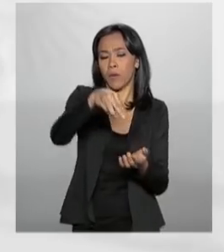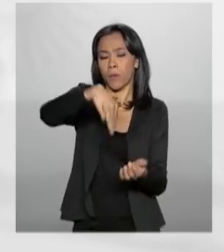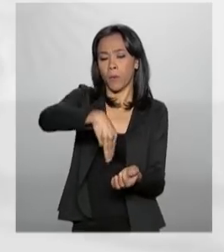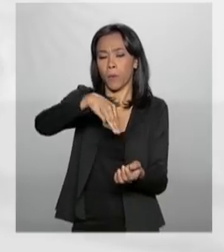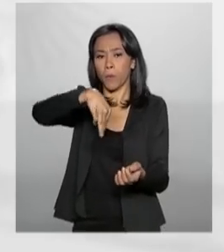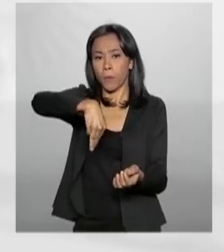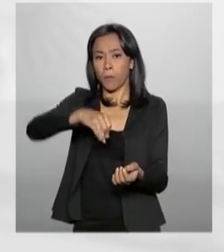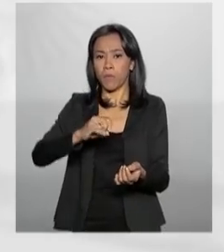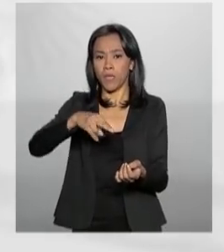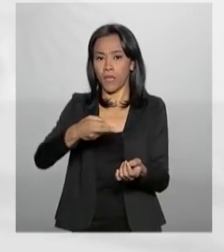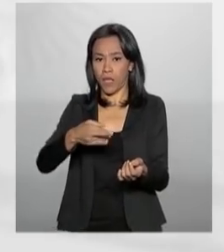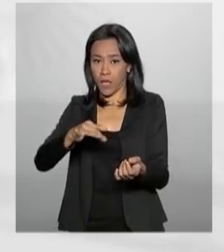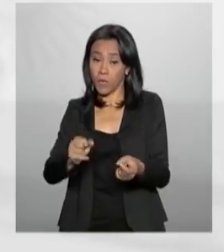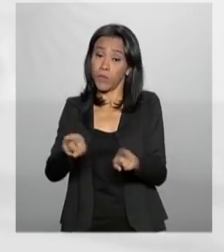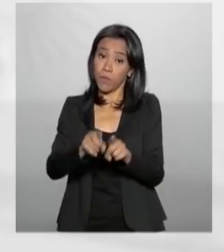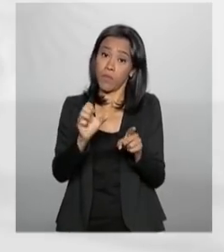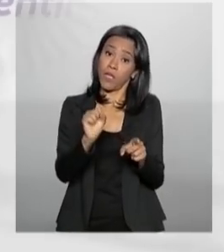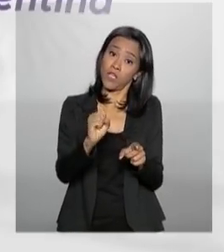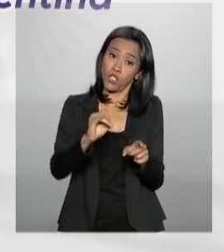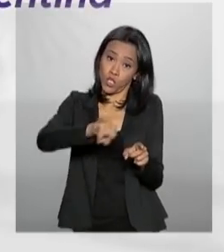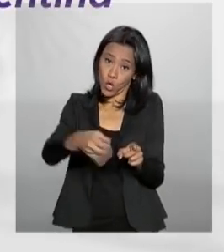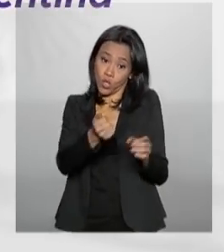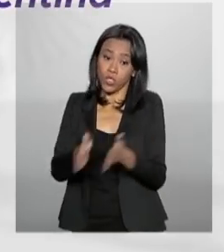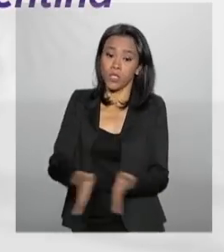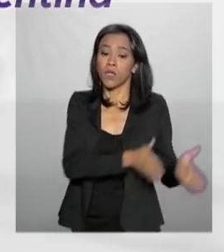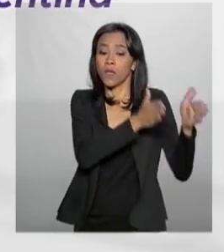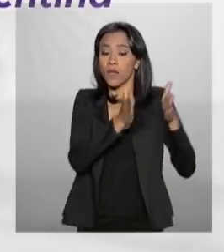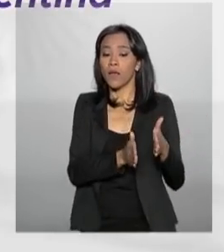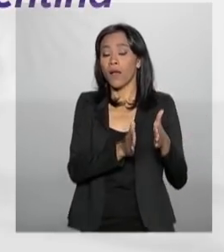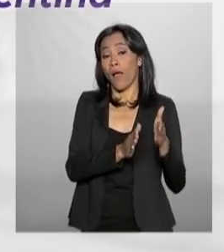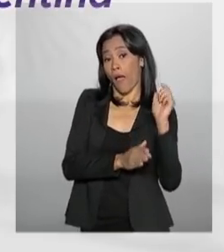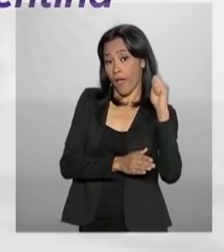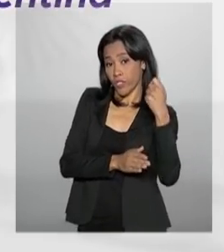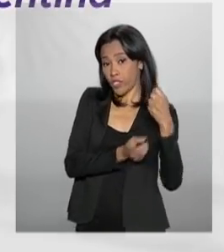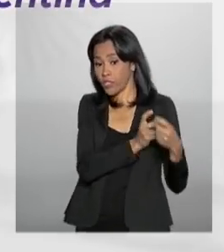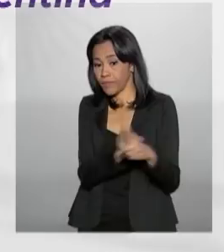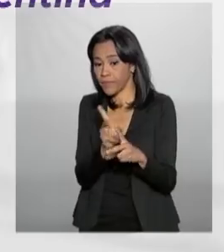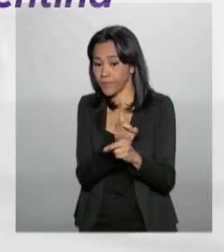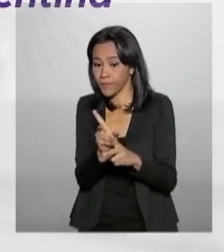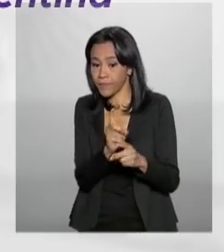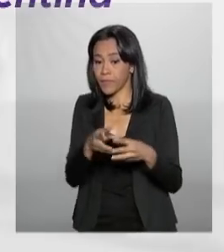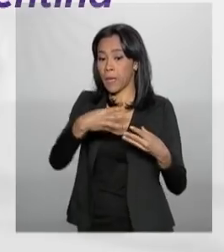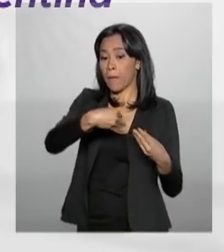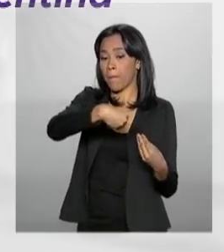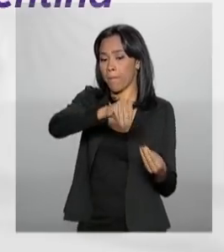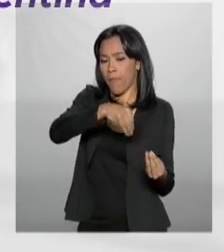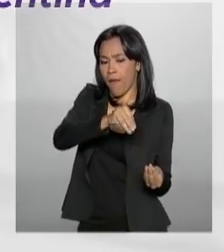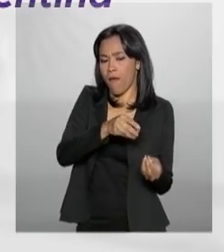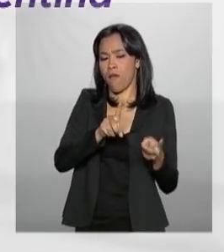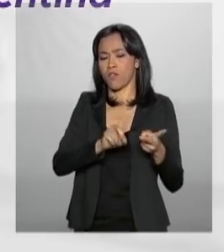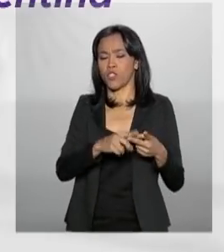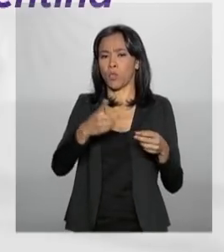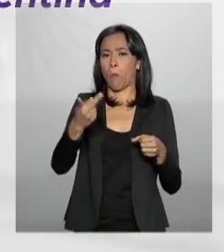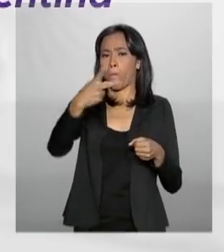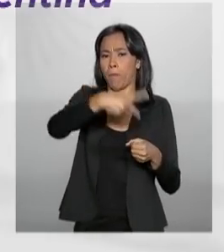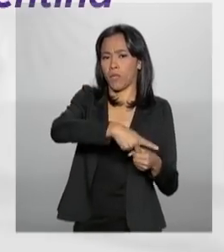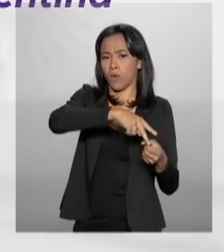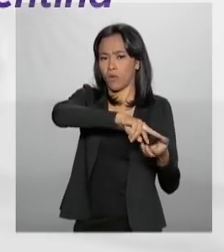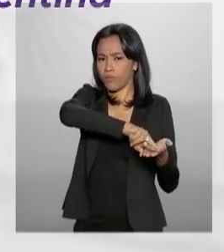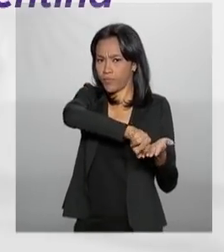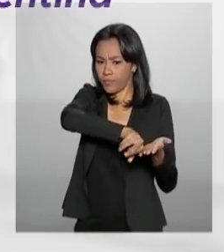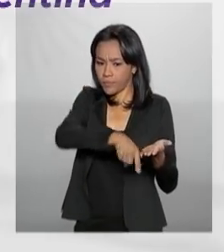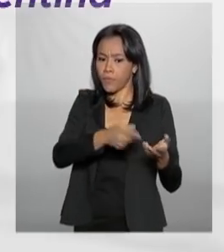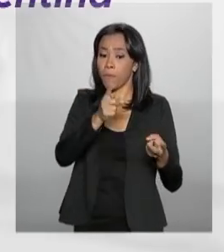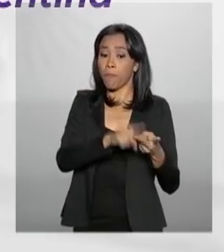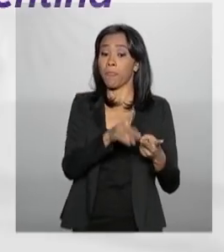minérios e soja. E as importações da Argentina abrangem ainda plásticos, derivados de petróleo,